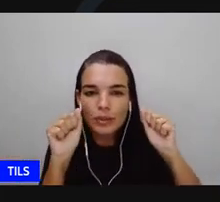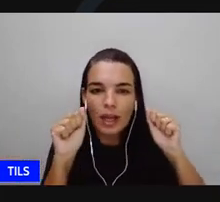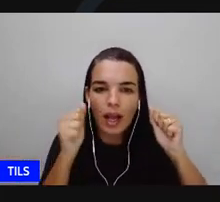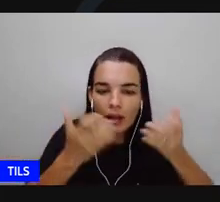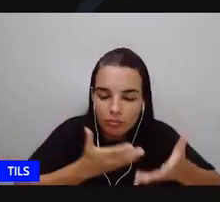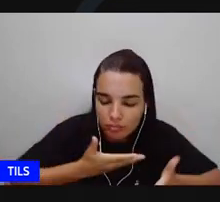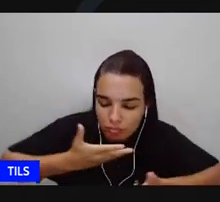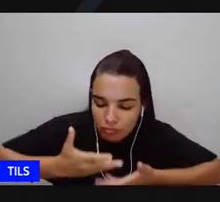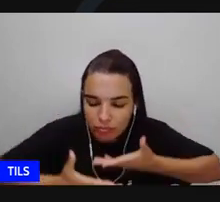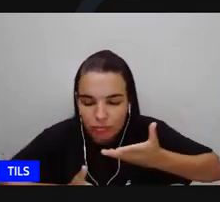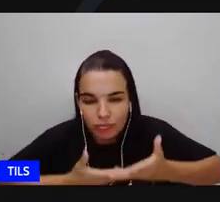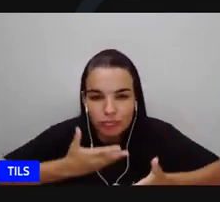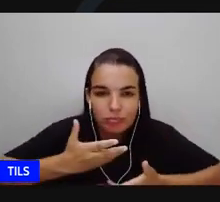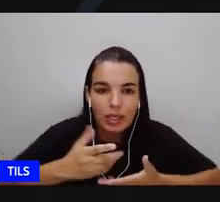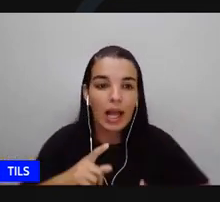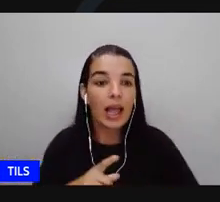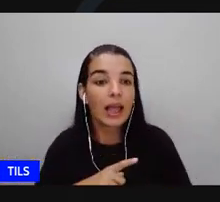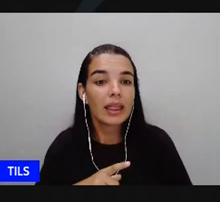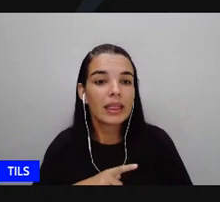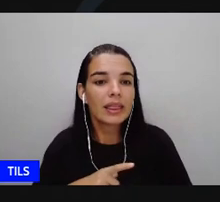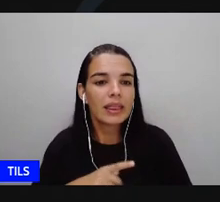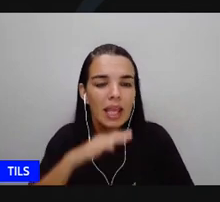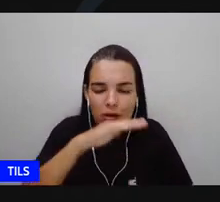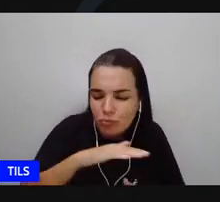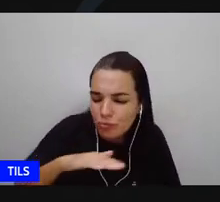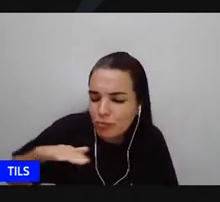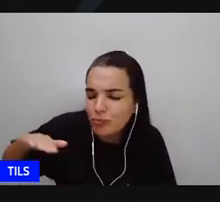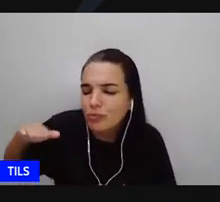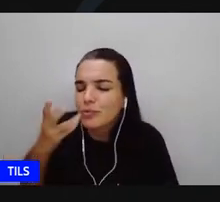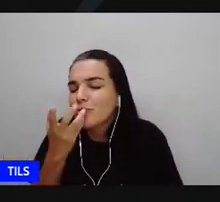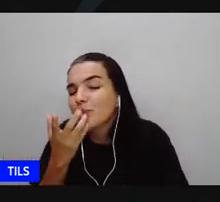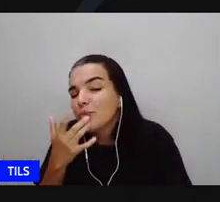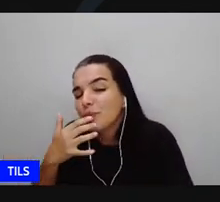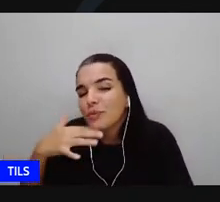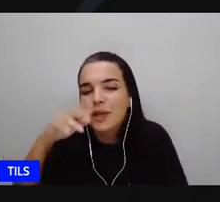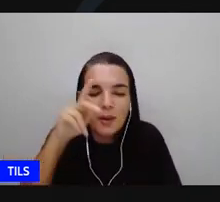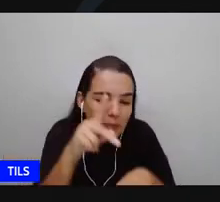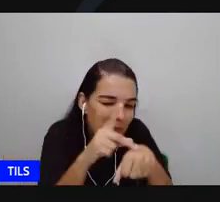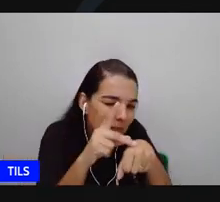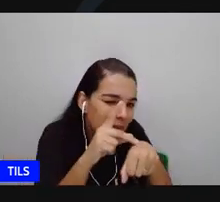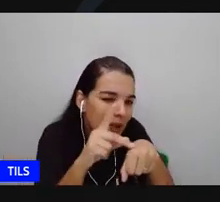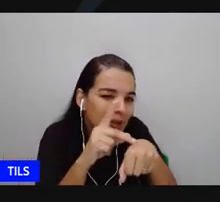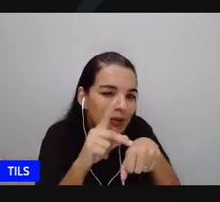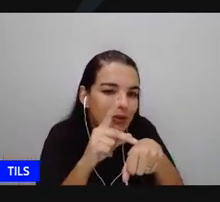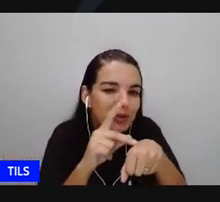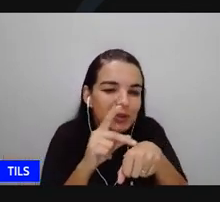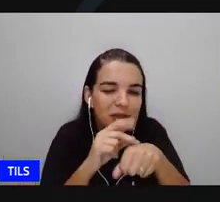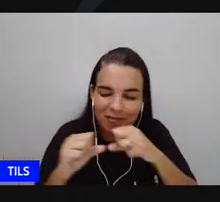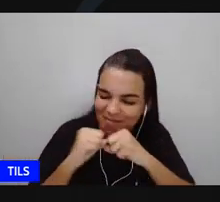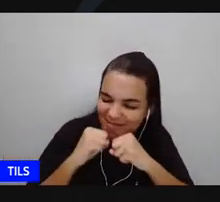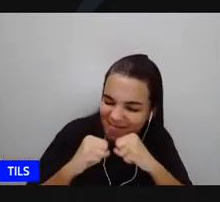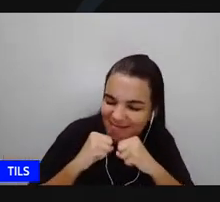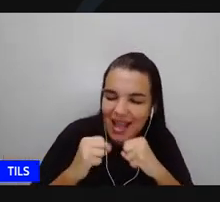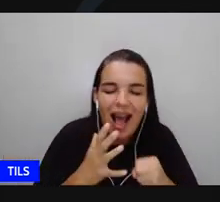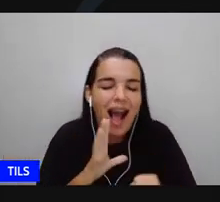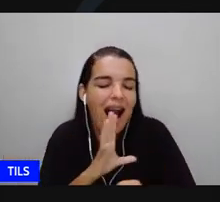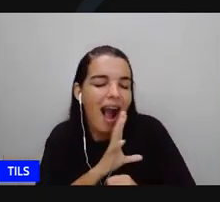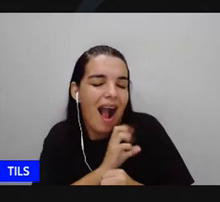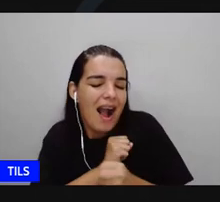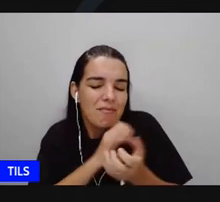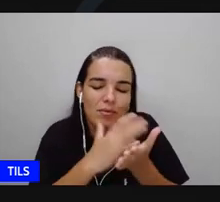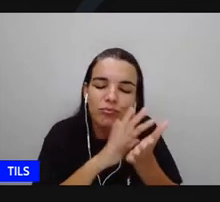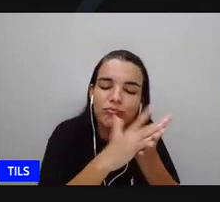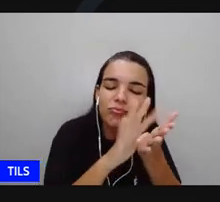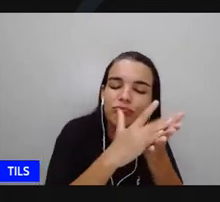maternidade aqui tem uma pequena pretinha safeta que ama esse batuque ama o